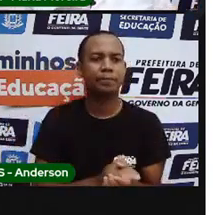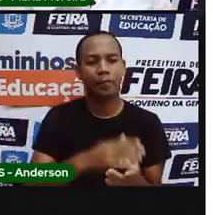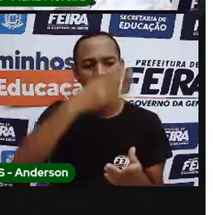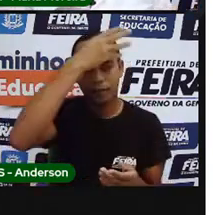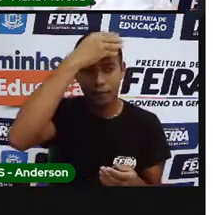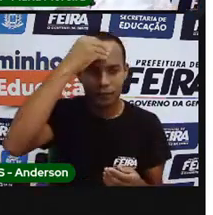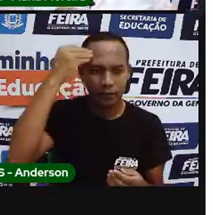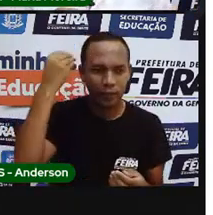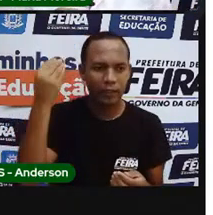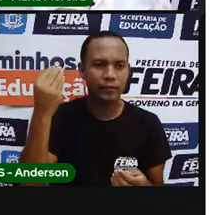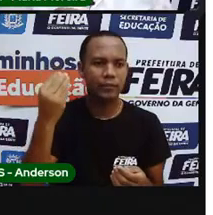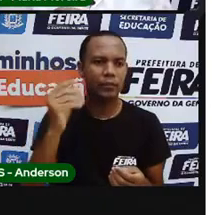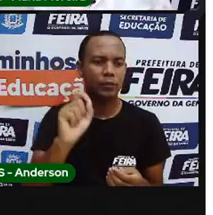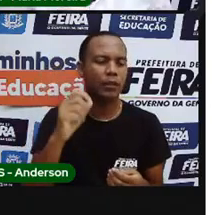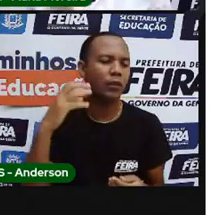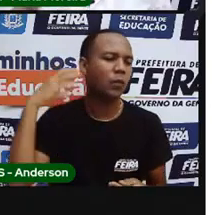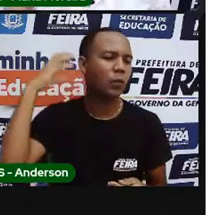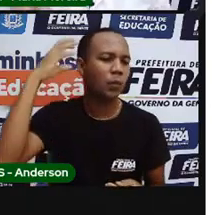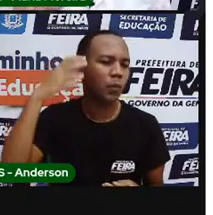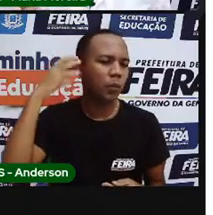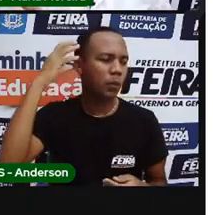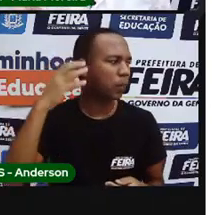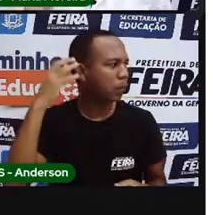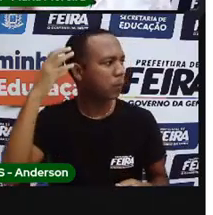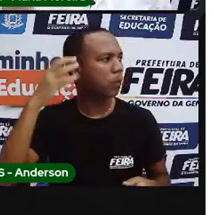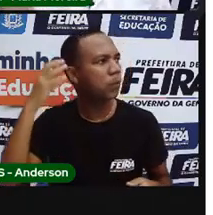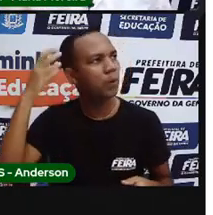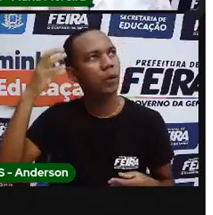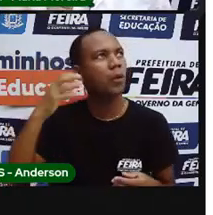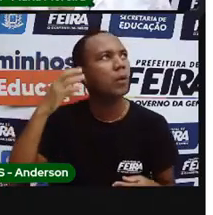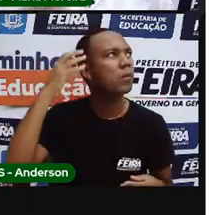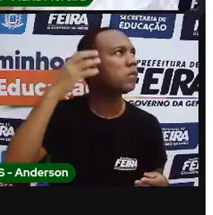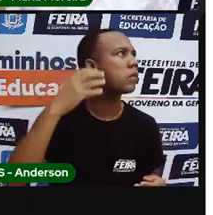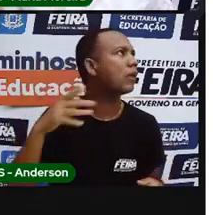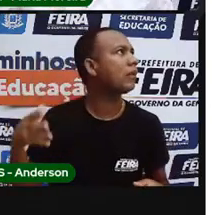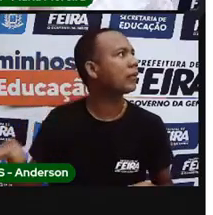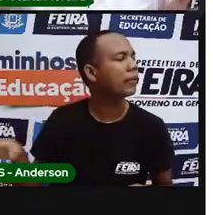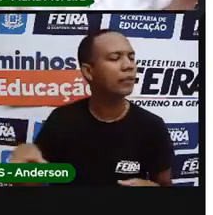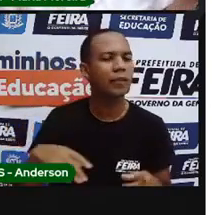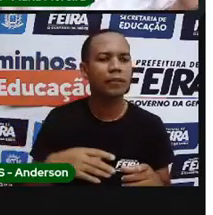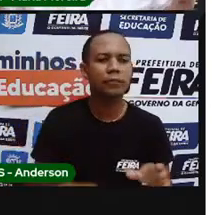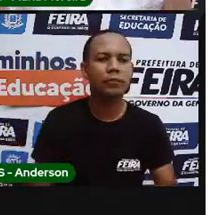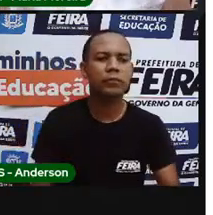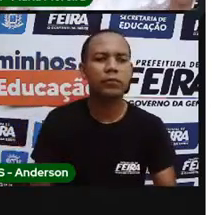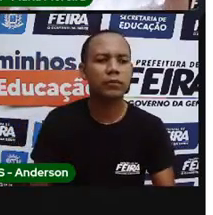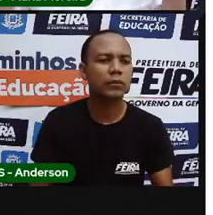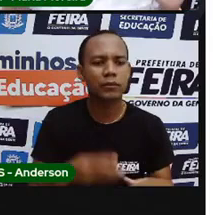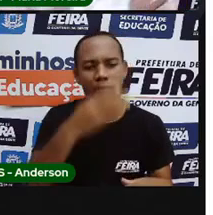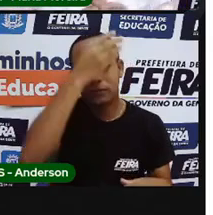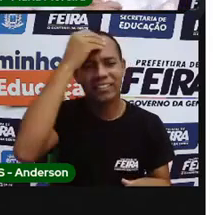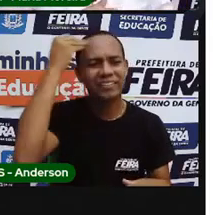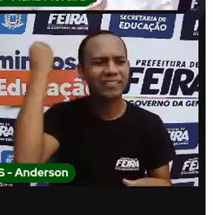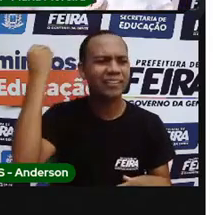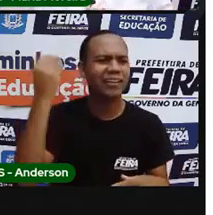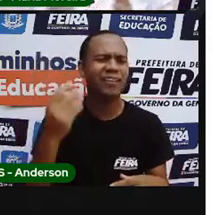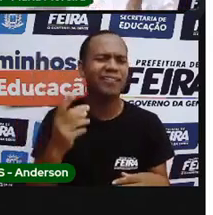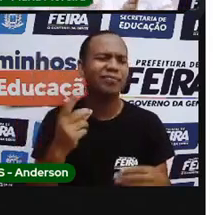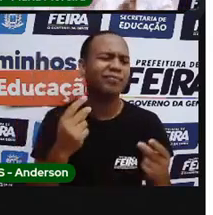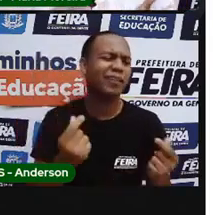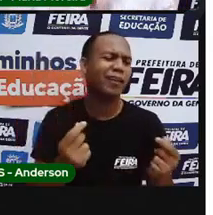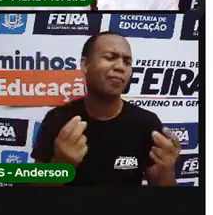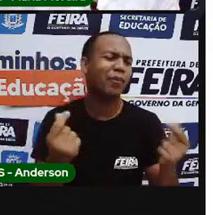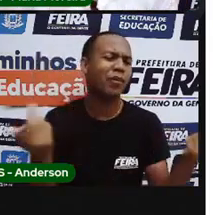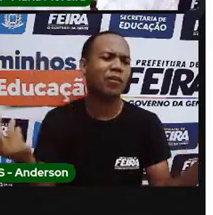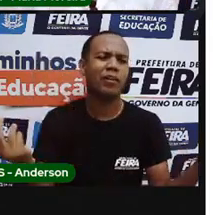Esquece o som ligado, parou de tocar aquela música, parou, pronto. Esqueci lá e ele ficou ligado por um bom tempo.